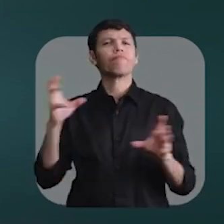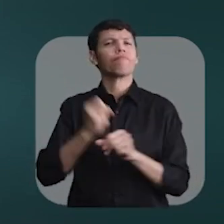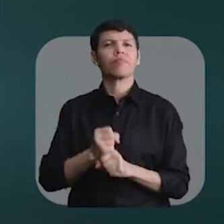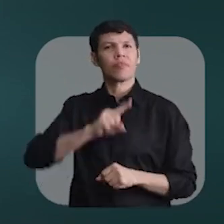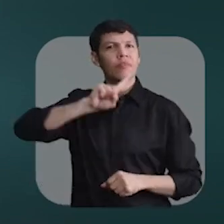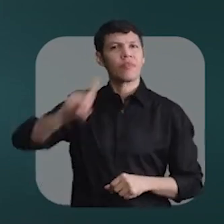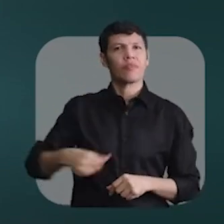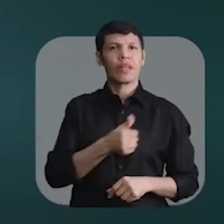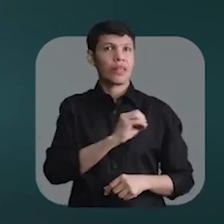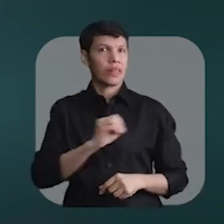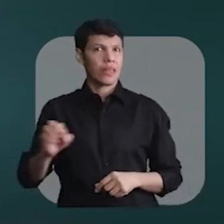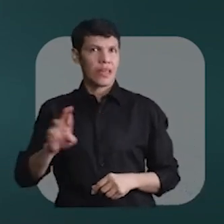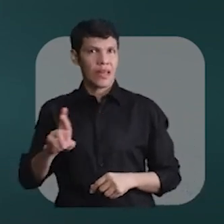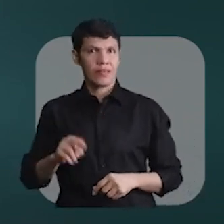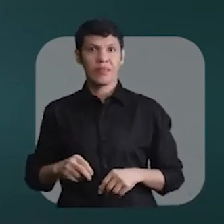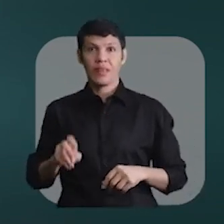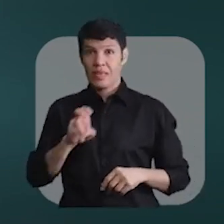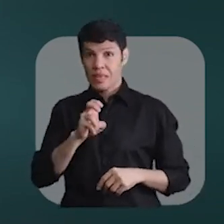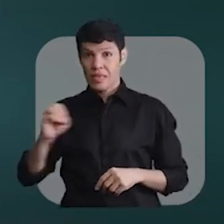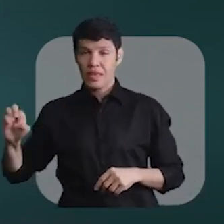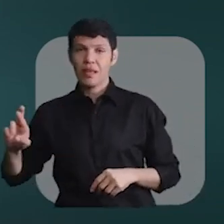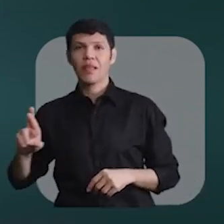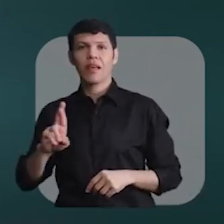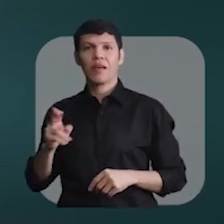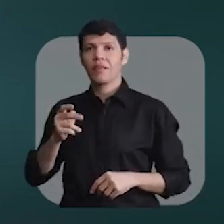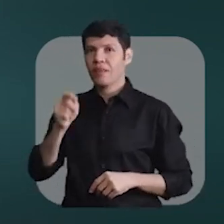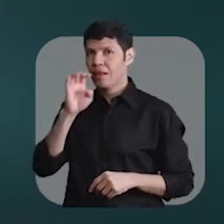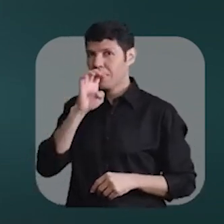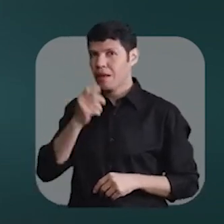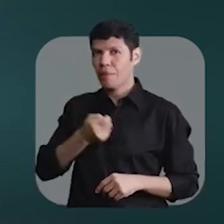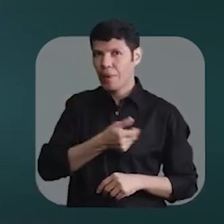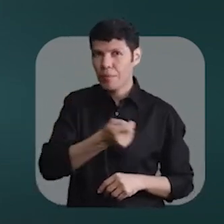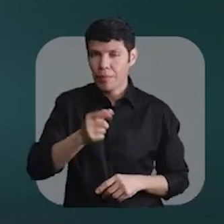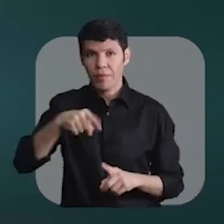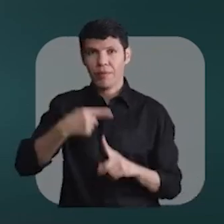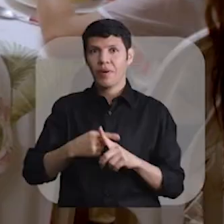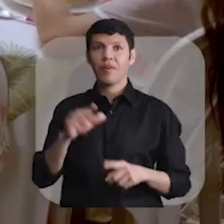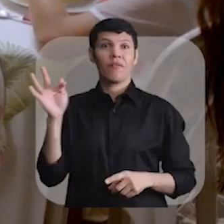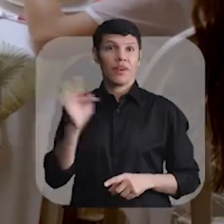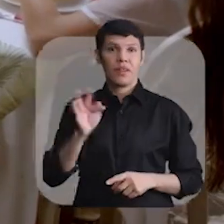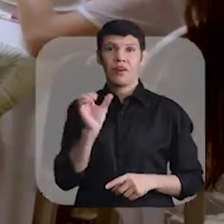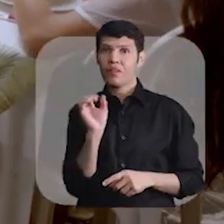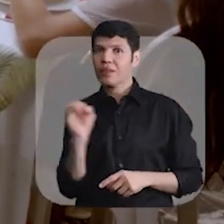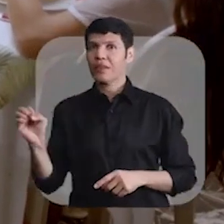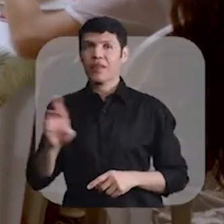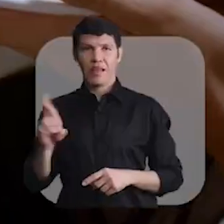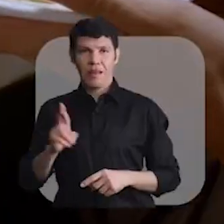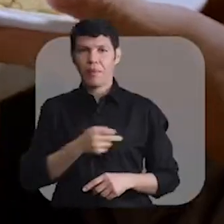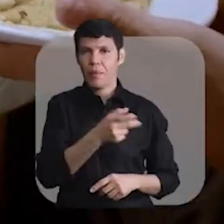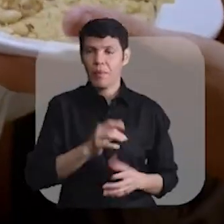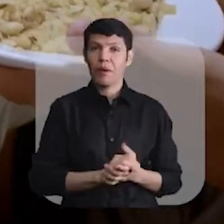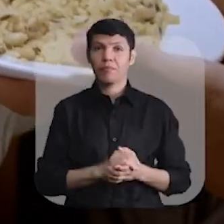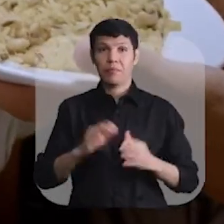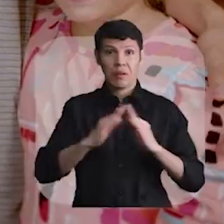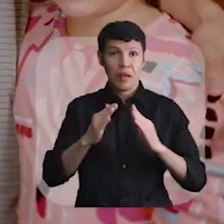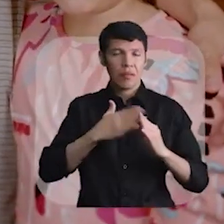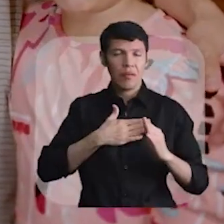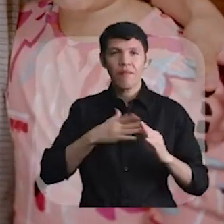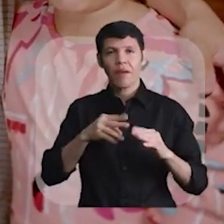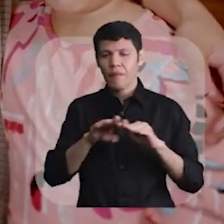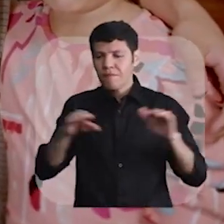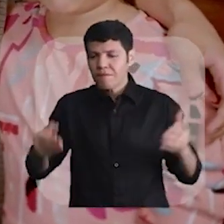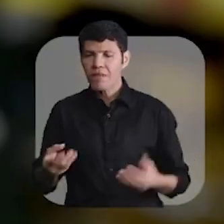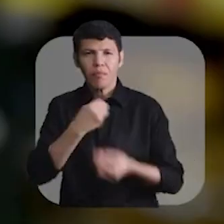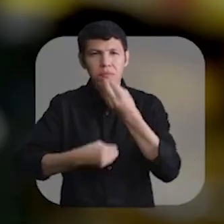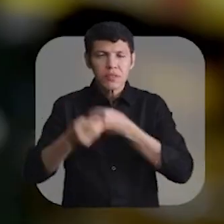.100 reais ao todo, 500 reais do Eduardo e 600 reais do governo federal. Na mesa lá de casa vai ter sempre refeição, minha mãe